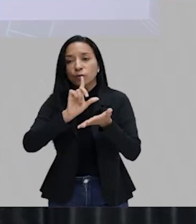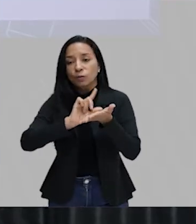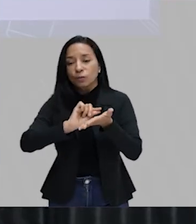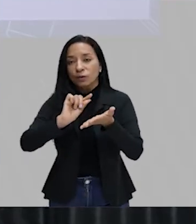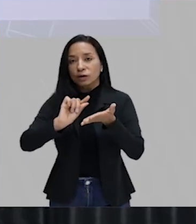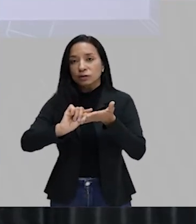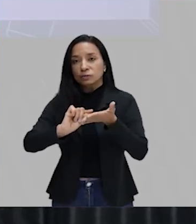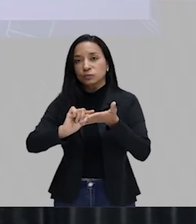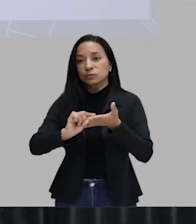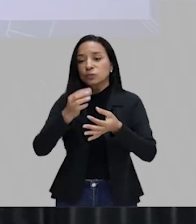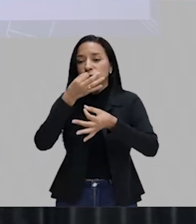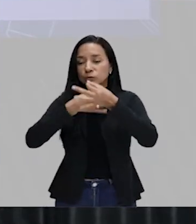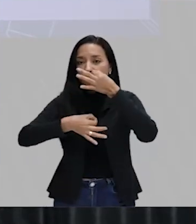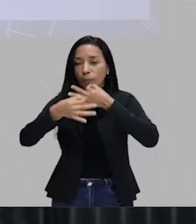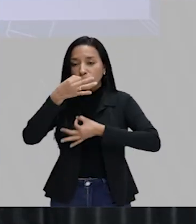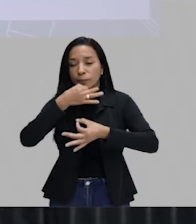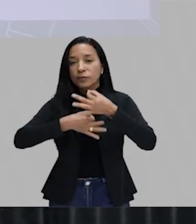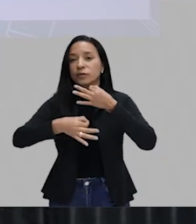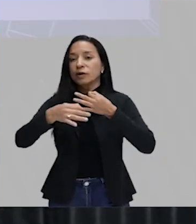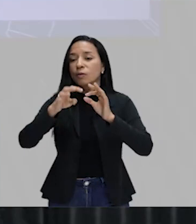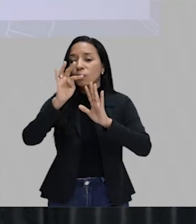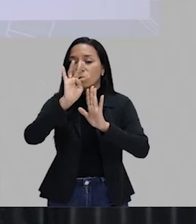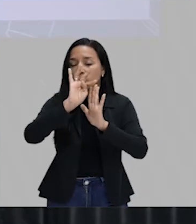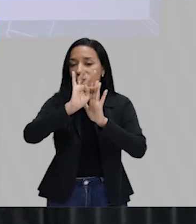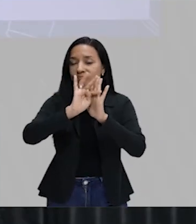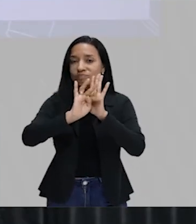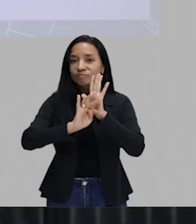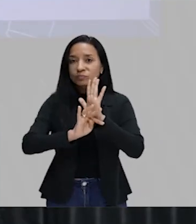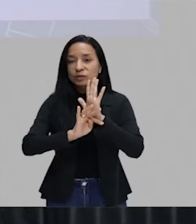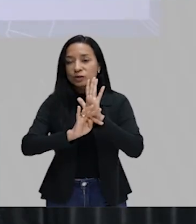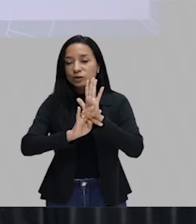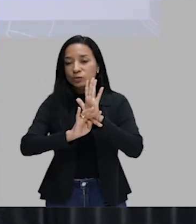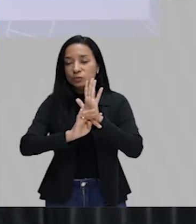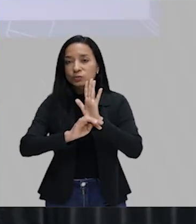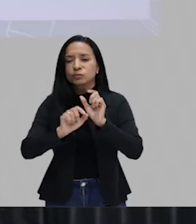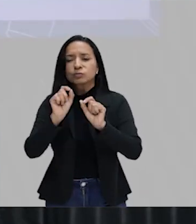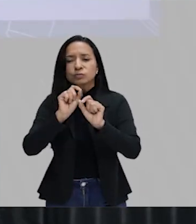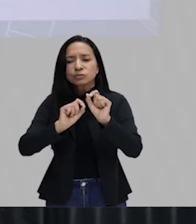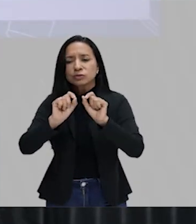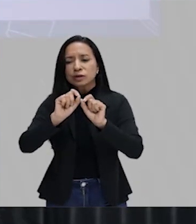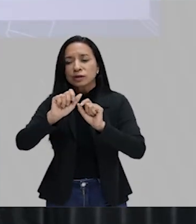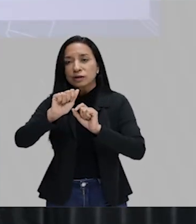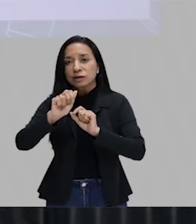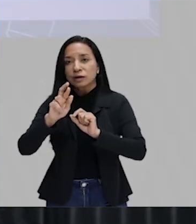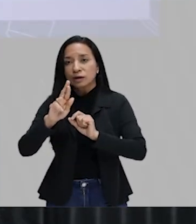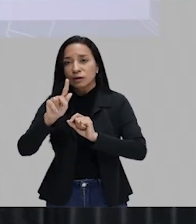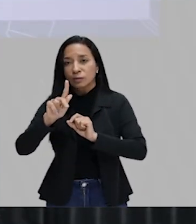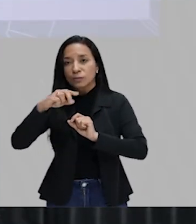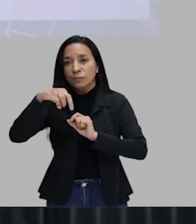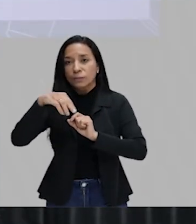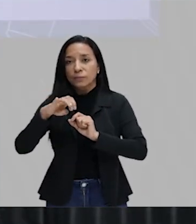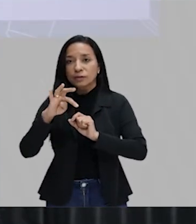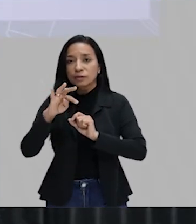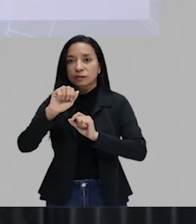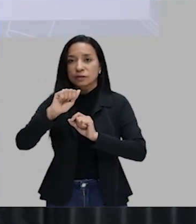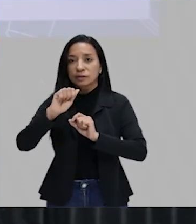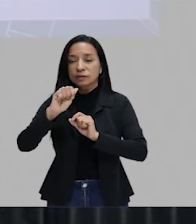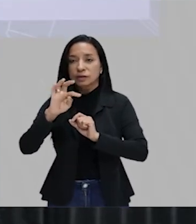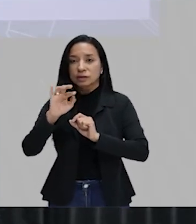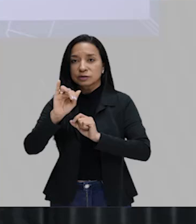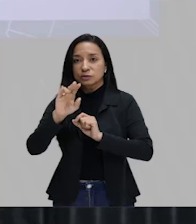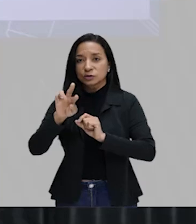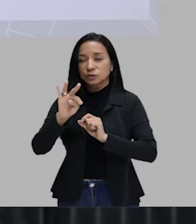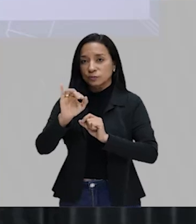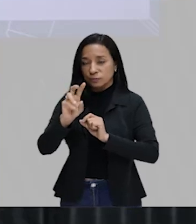um texto argumentativo, típico de jornais, de revistas e de blogs. Alguns